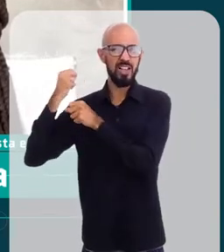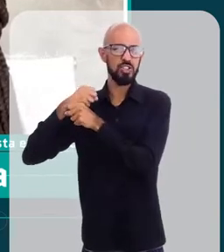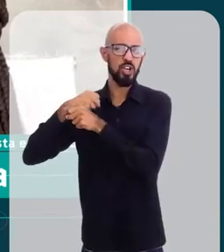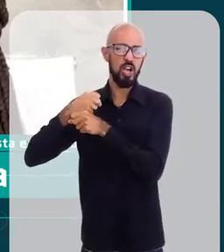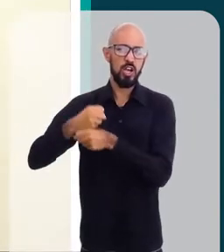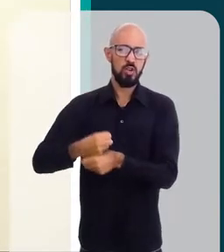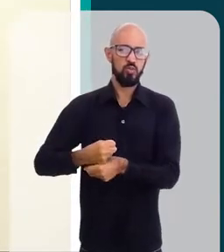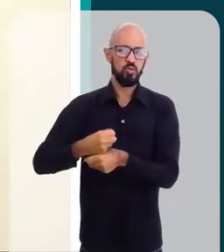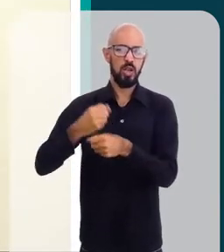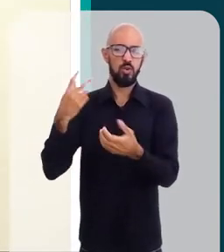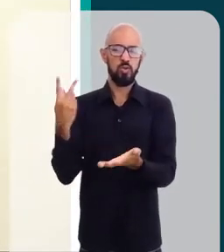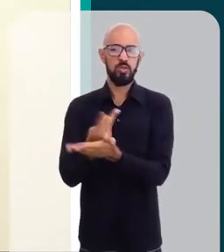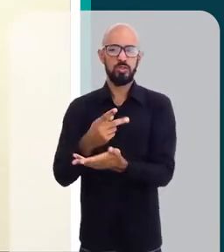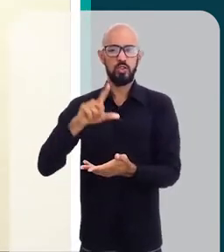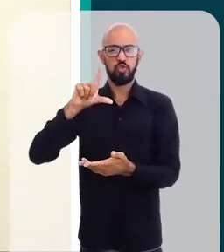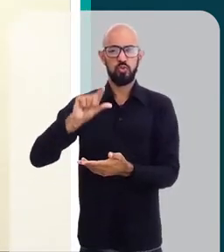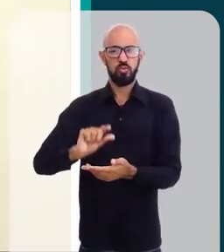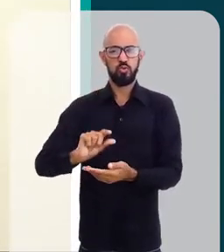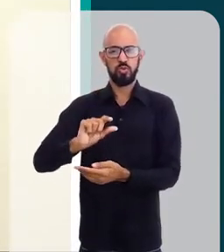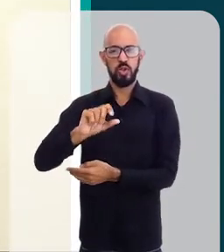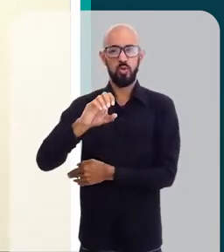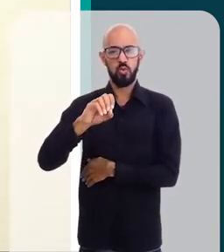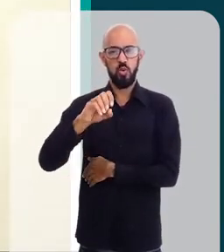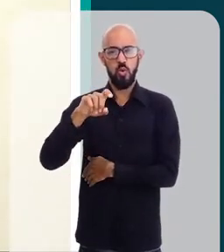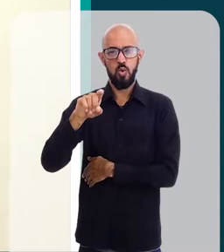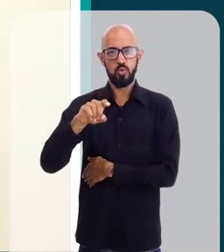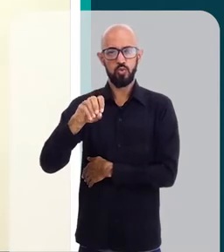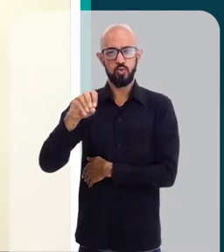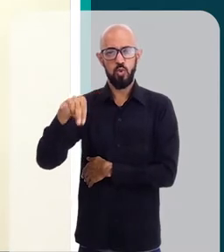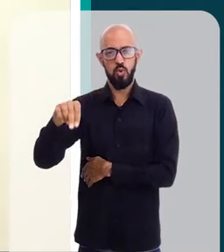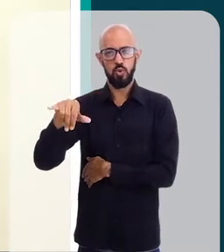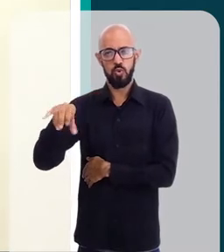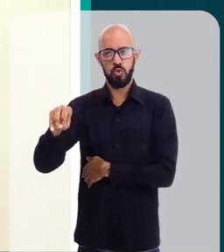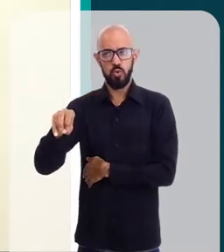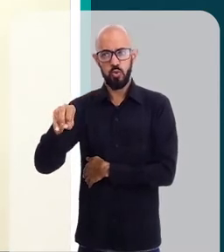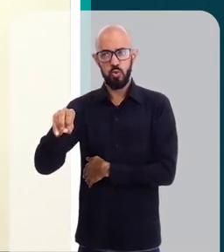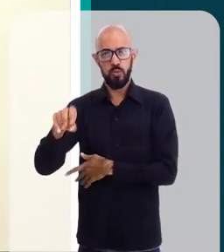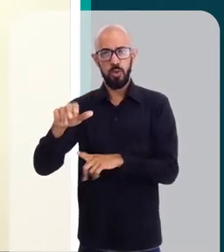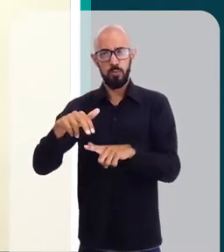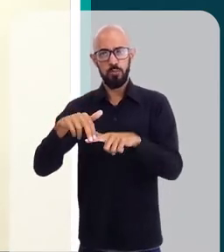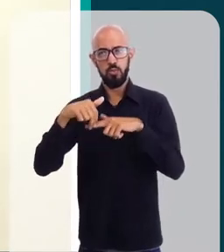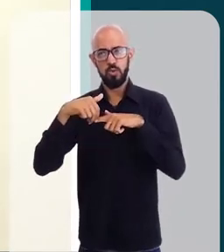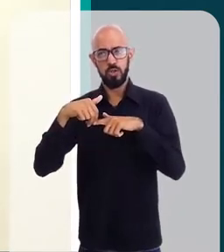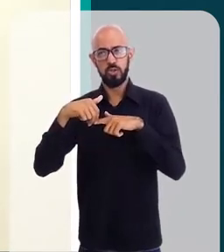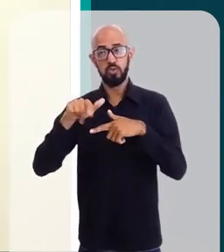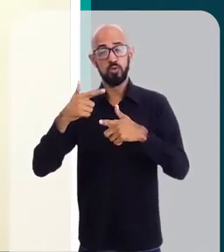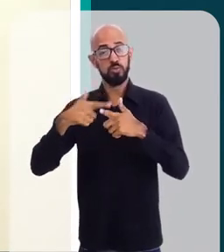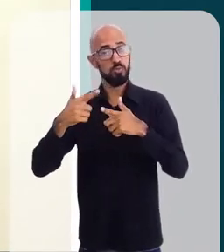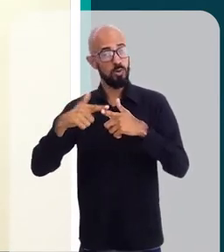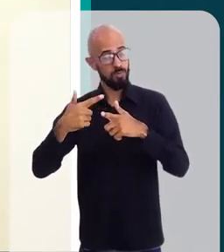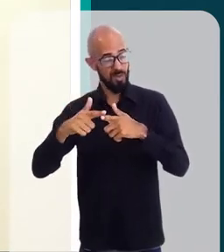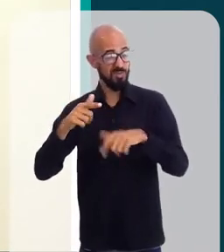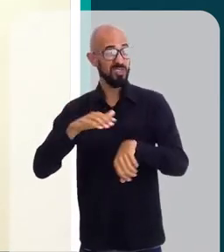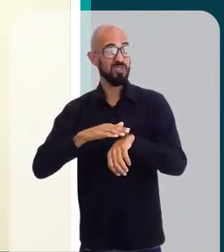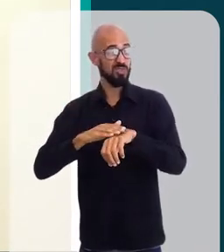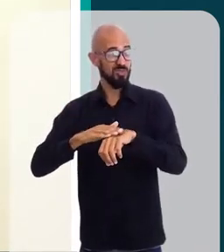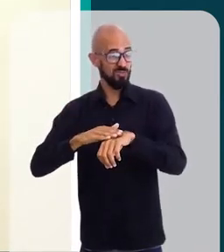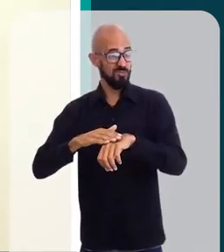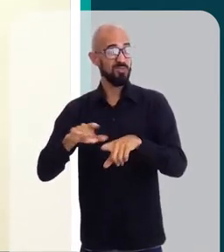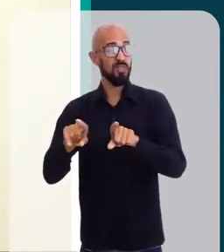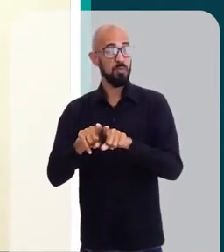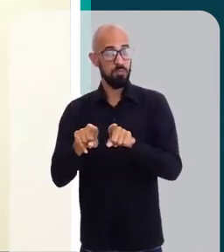das décadas da camada de ozônio. Então, a agressão solar está muito maior e o DNA